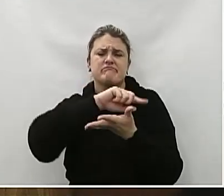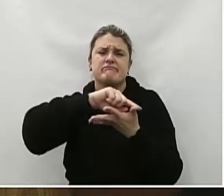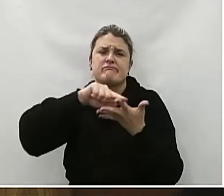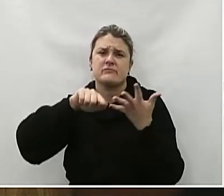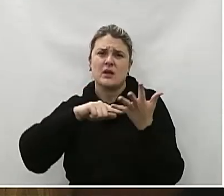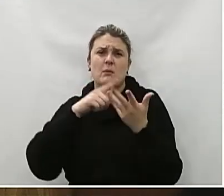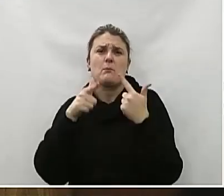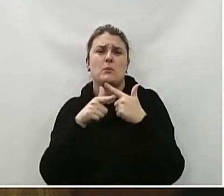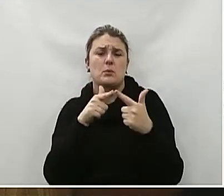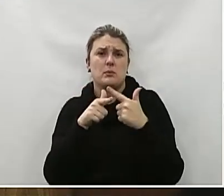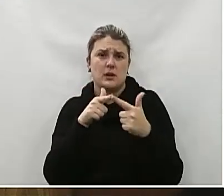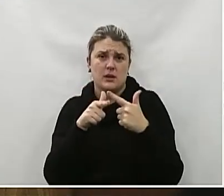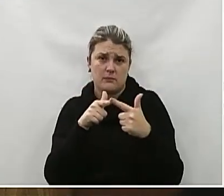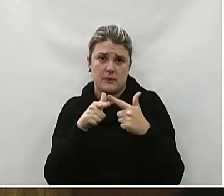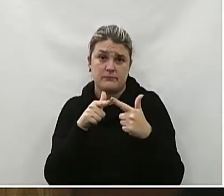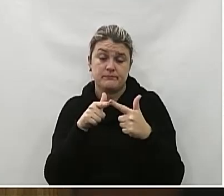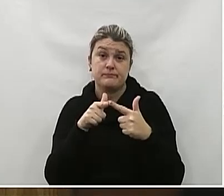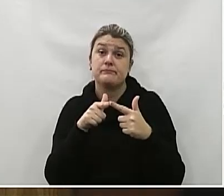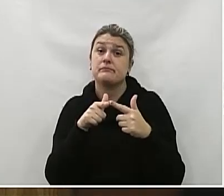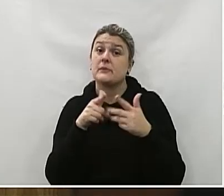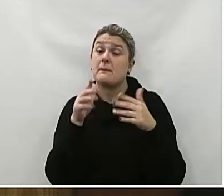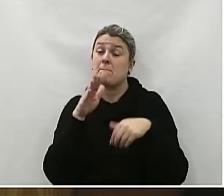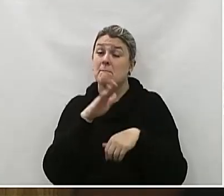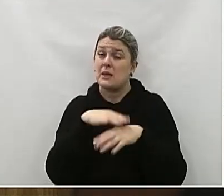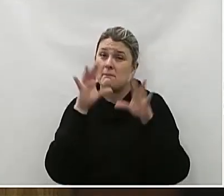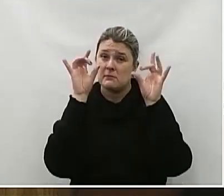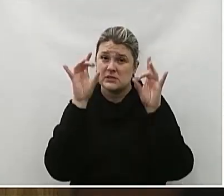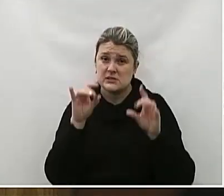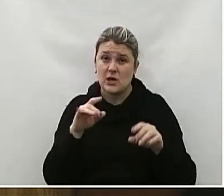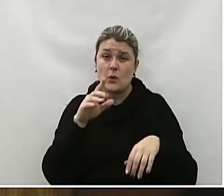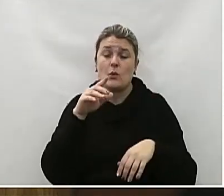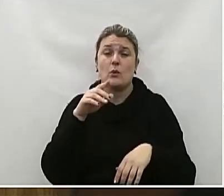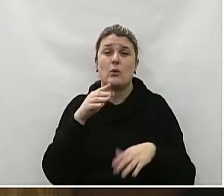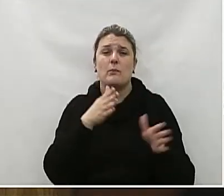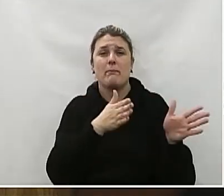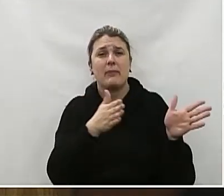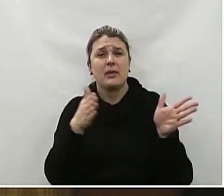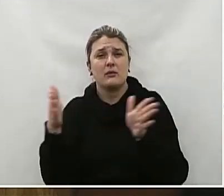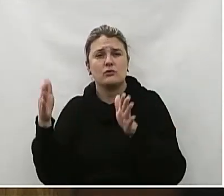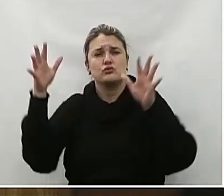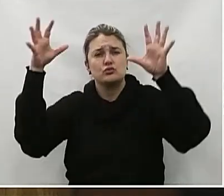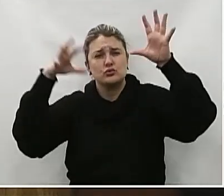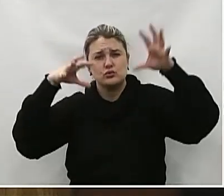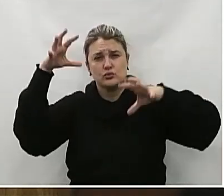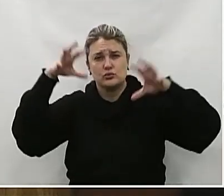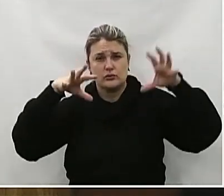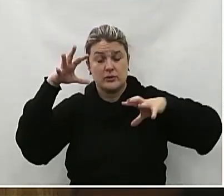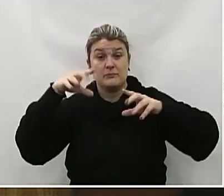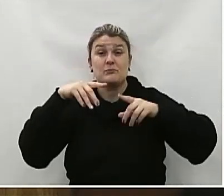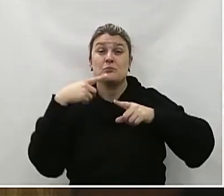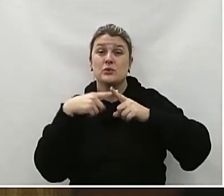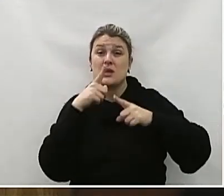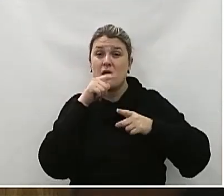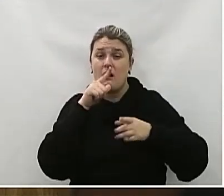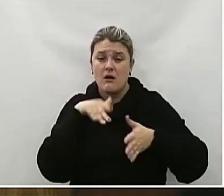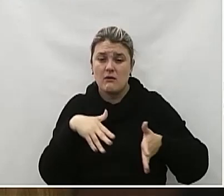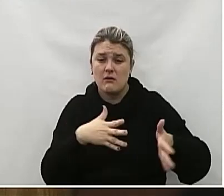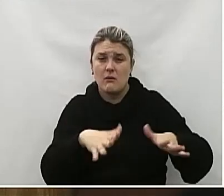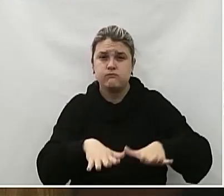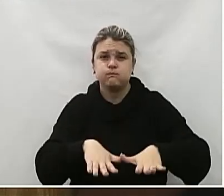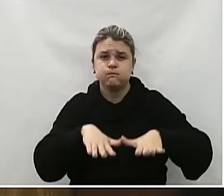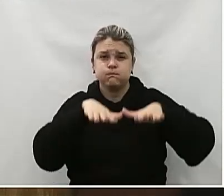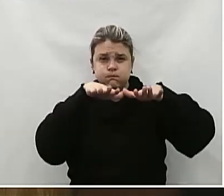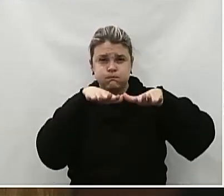enfrentadas pela nossa comunidade Especialmente durante os períodos de chuvas intensas Nesses momentos, o rio frequentemente transborda